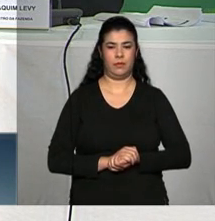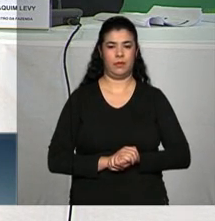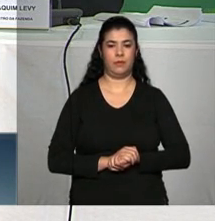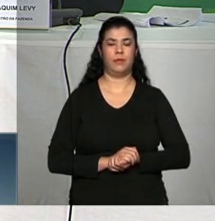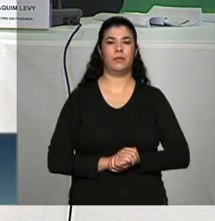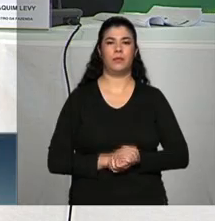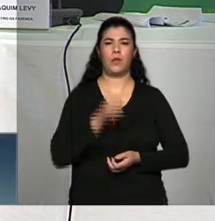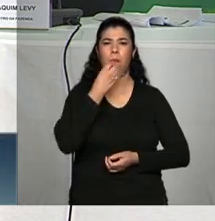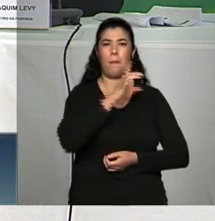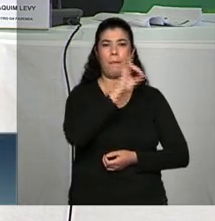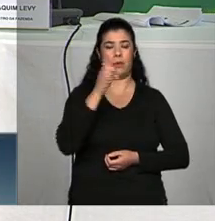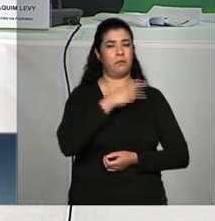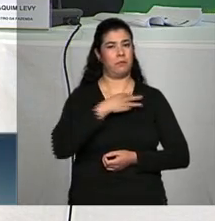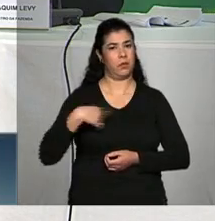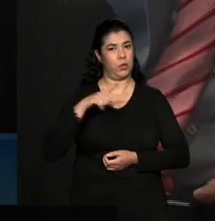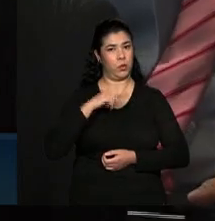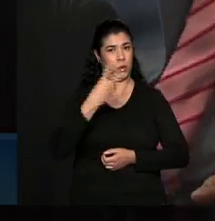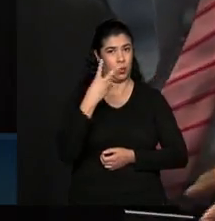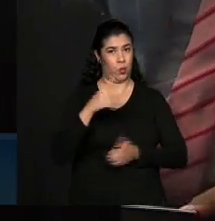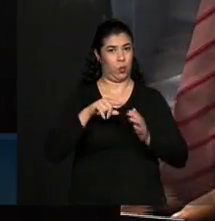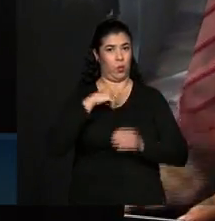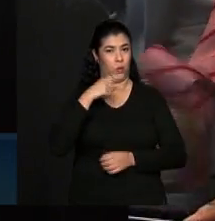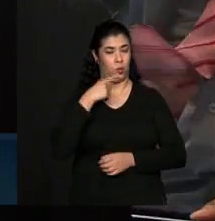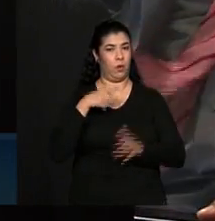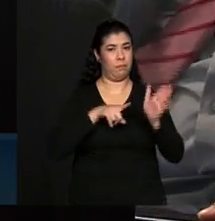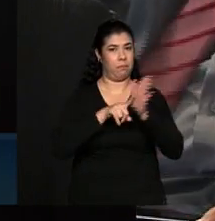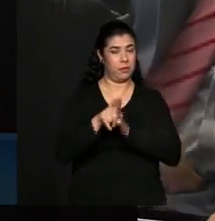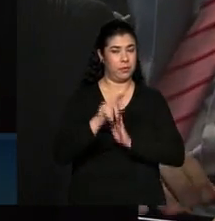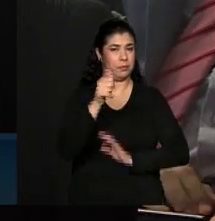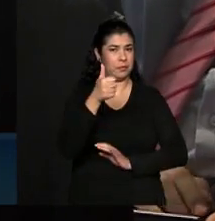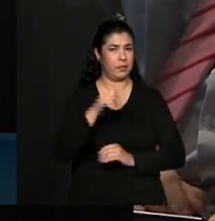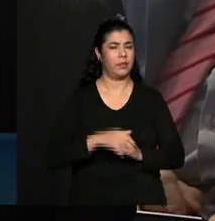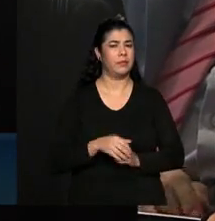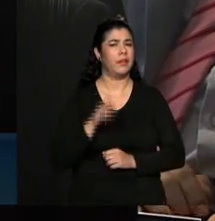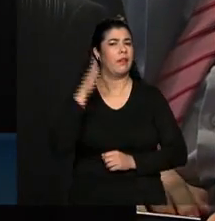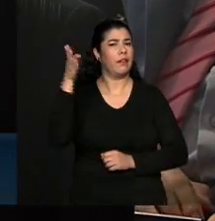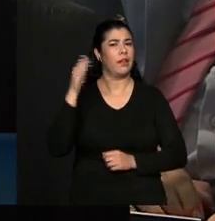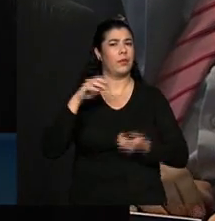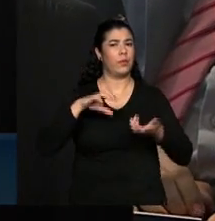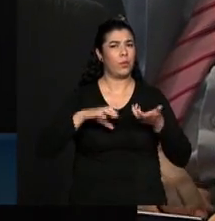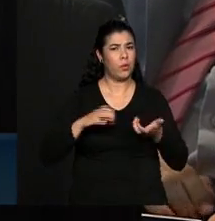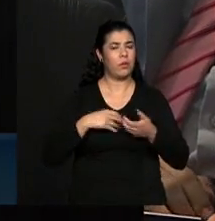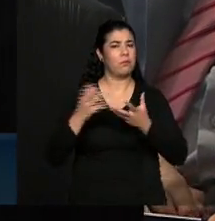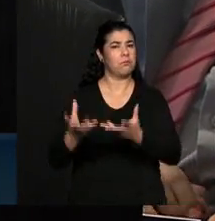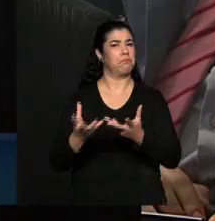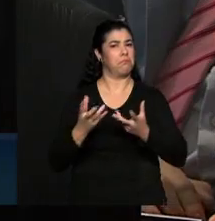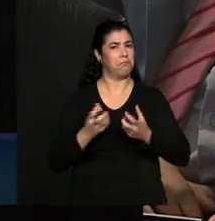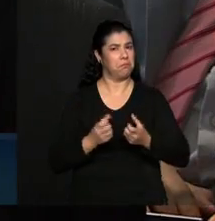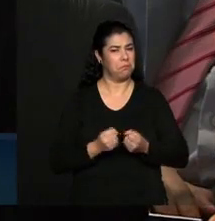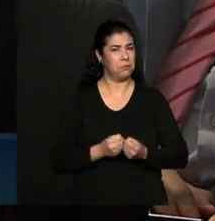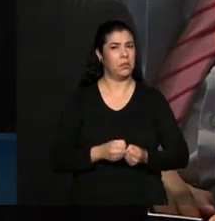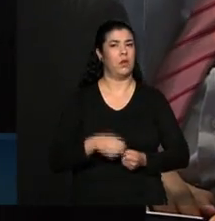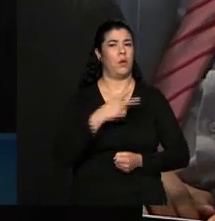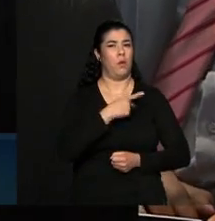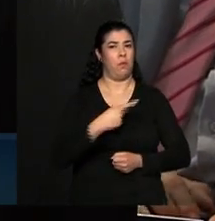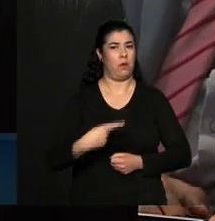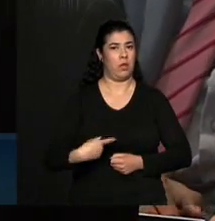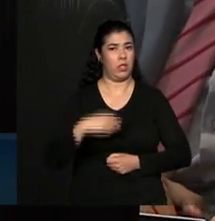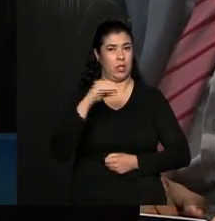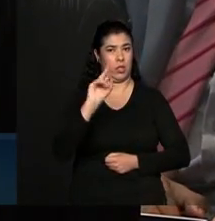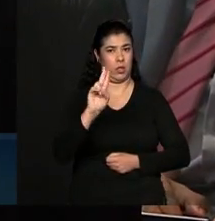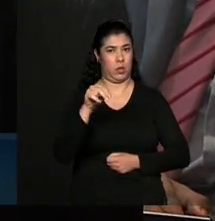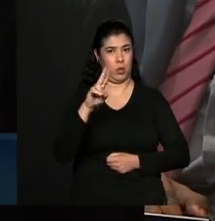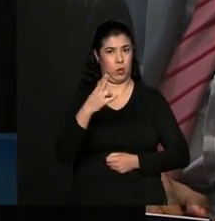Bom dia, ministro. Tenho duas dúvidas. A primeira, vai que o Congresso... O Congresso recebeu muito bem o presidente Cunha, o presidente